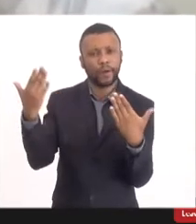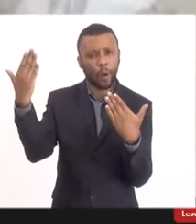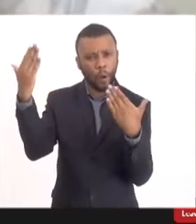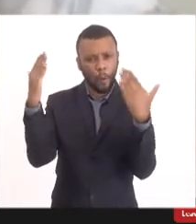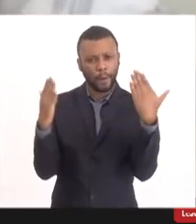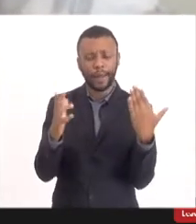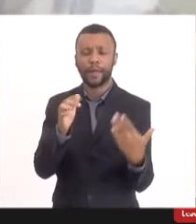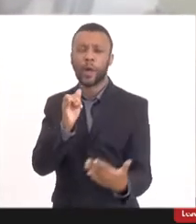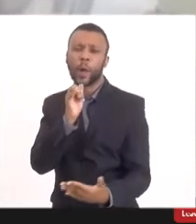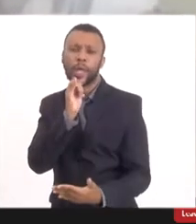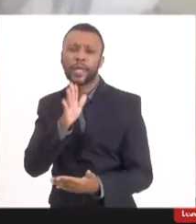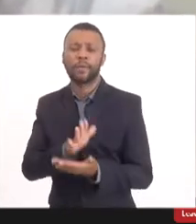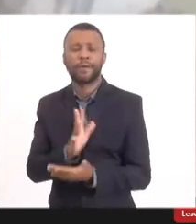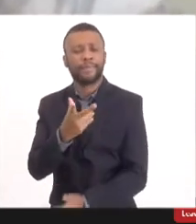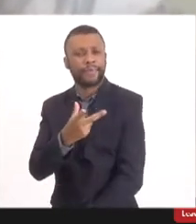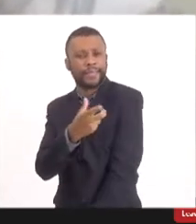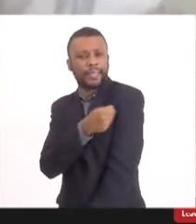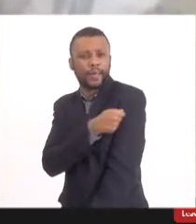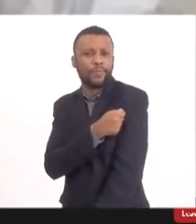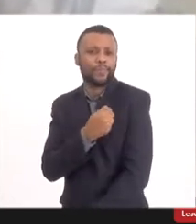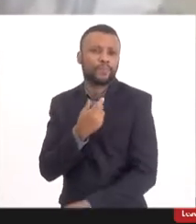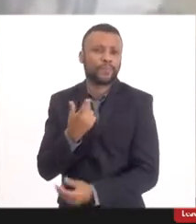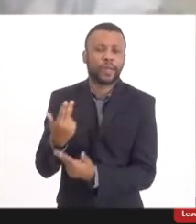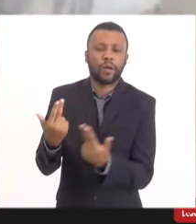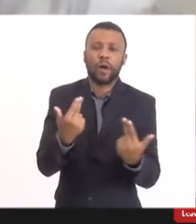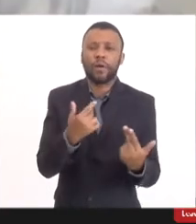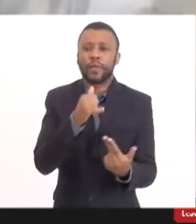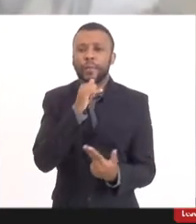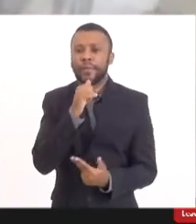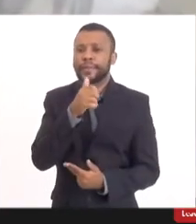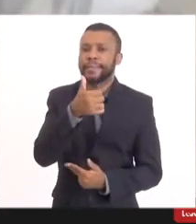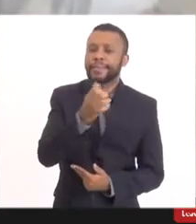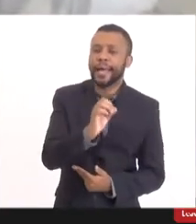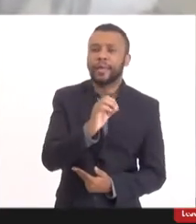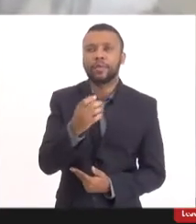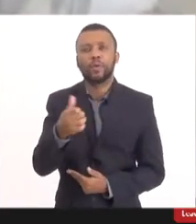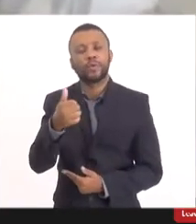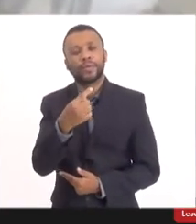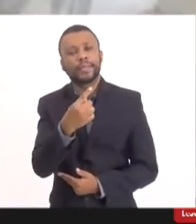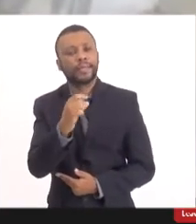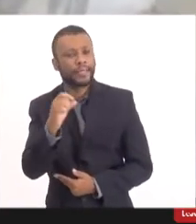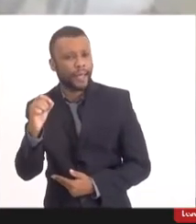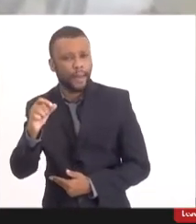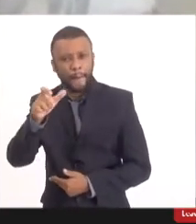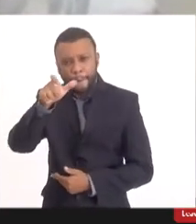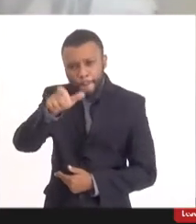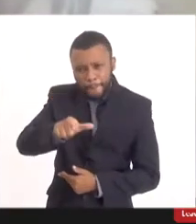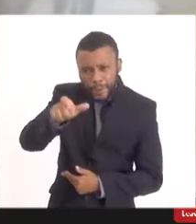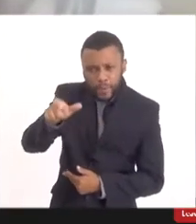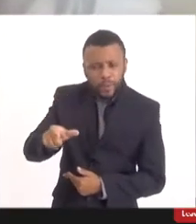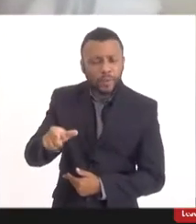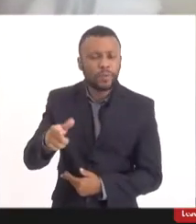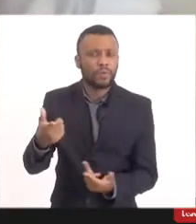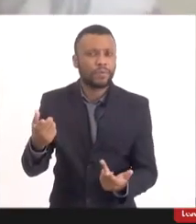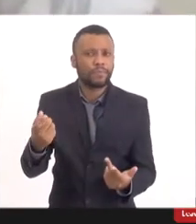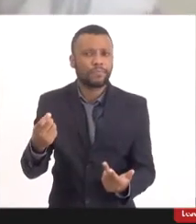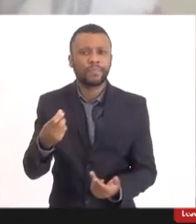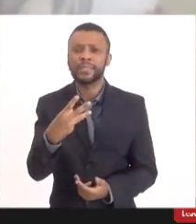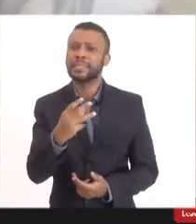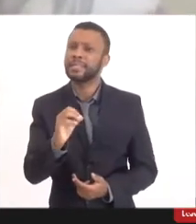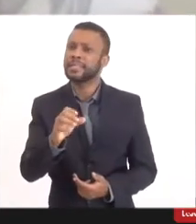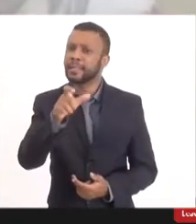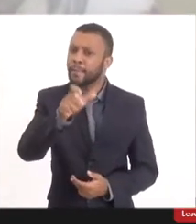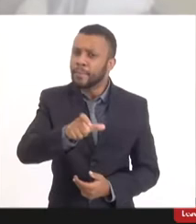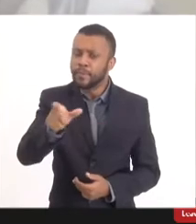vacinação é como você colocar 10 pessoas ou 100 pessoas dentro de um... 30 pessoas dentro de um...